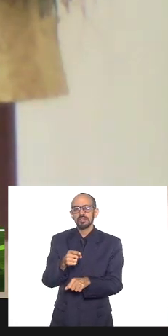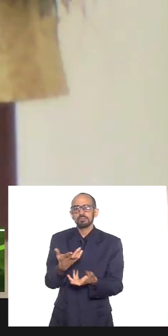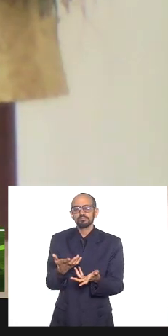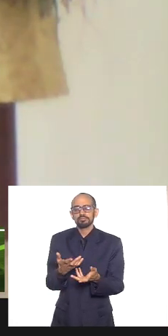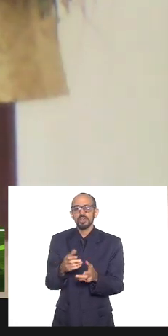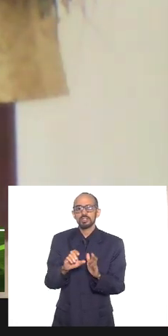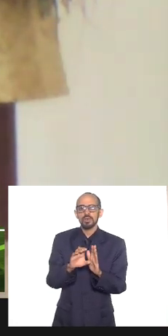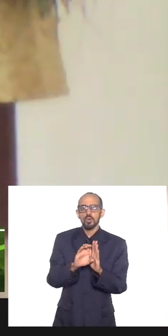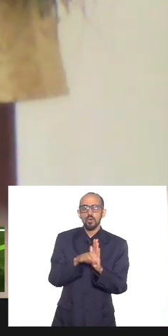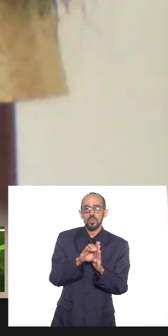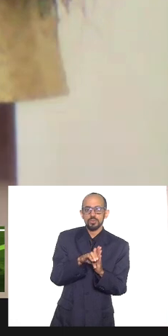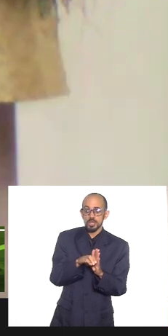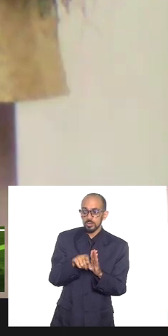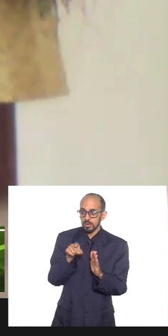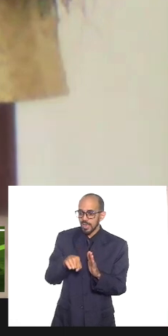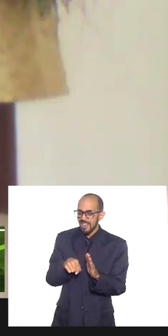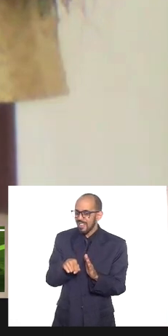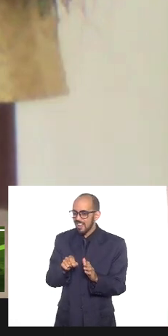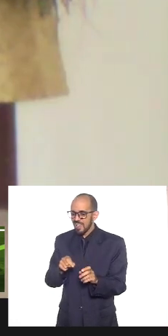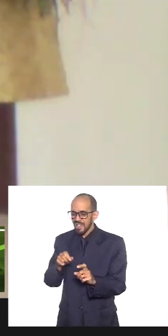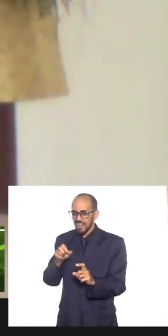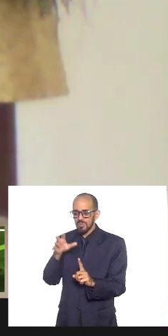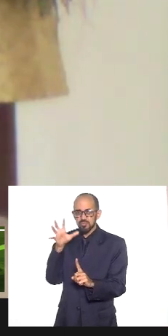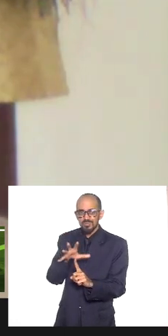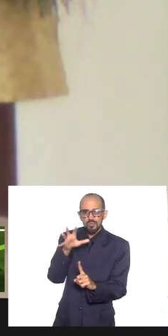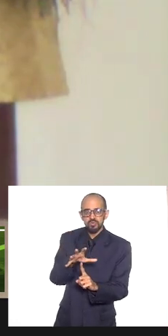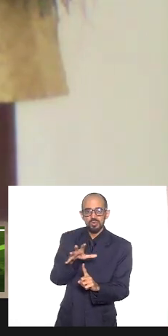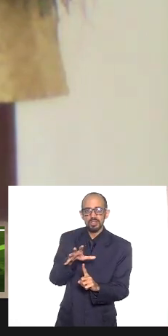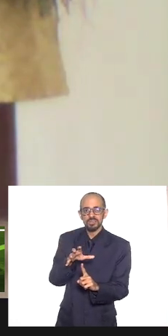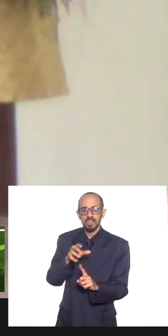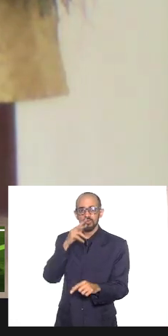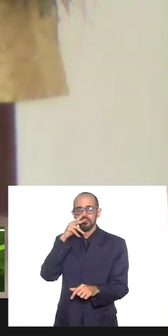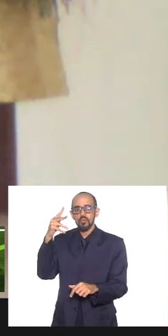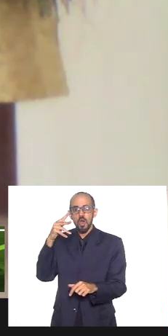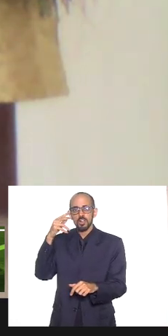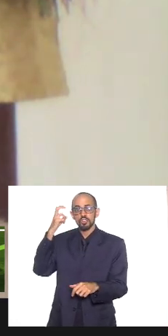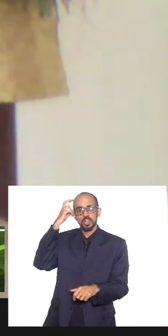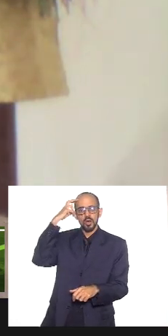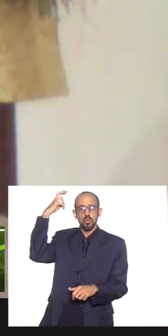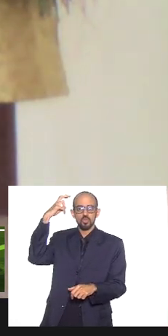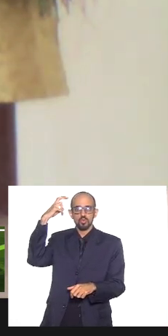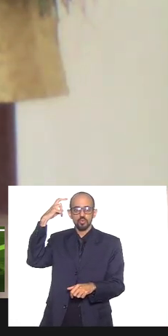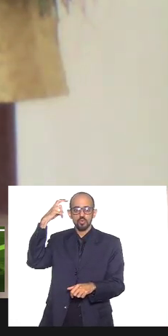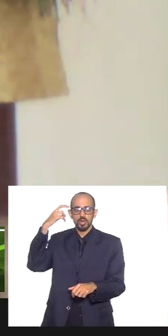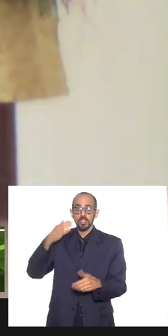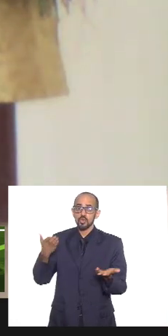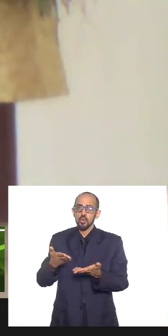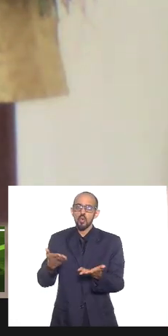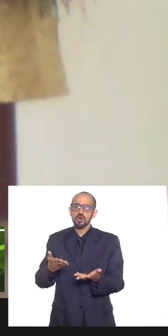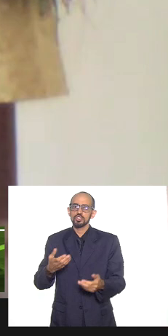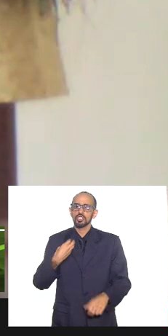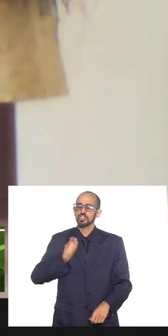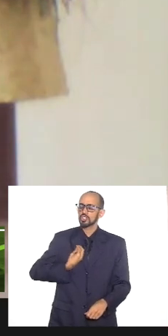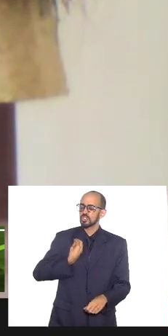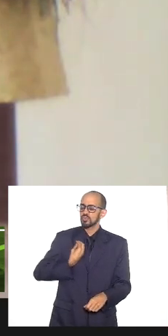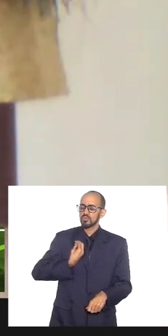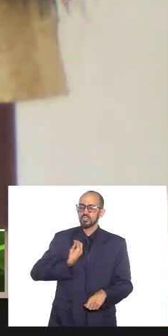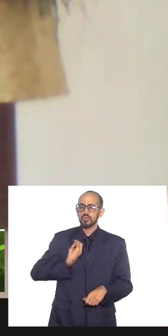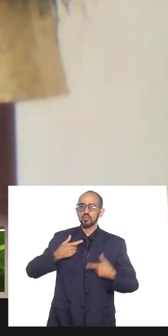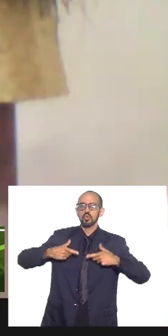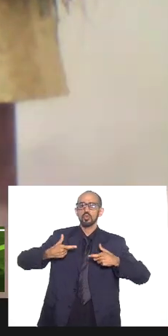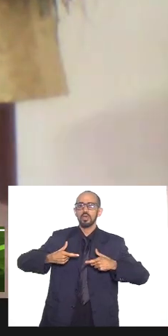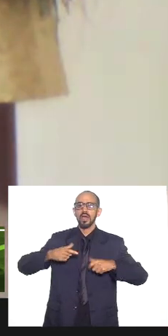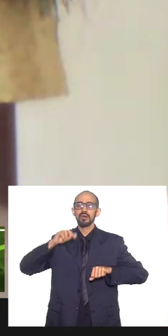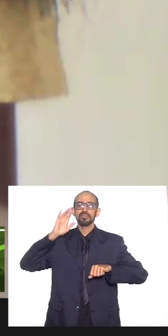dos povos, e está hoje estruturado como lugar supostamente de democracia, de direitos,